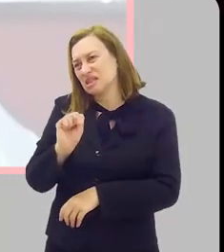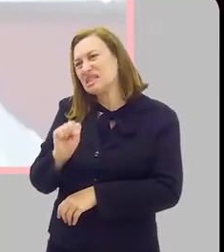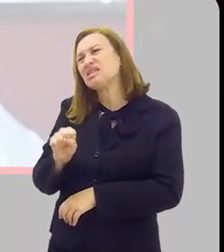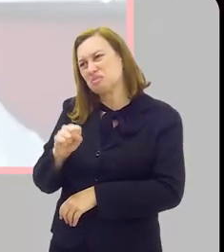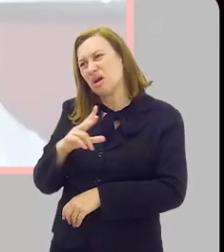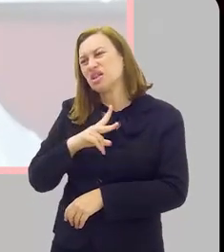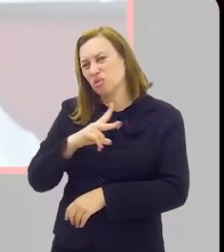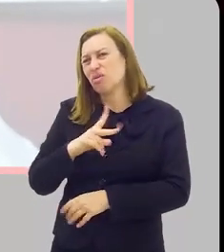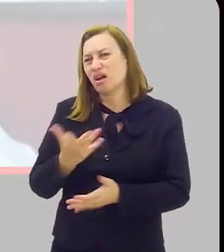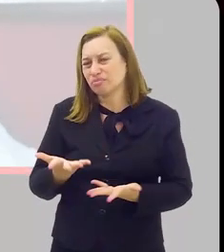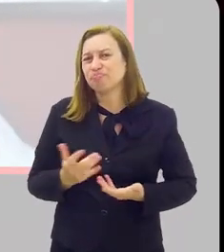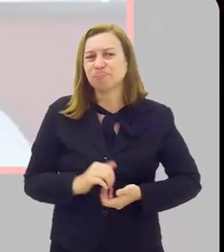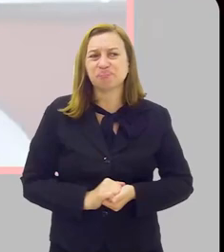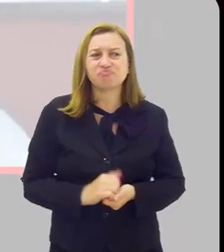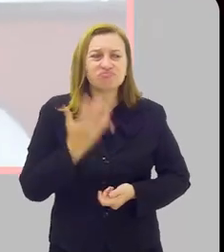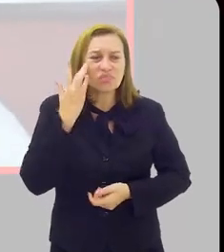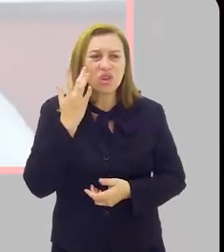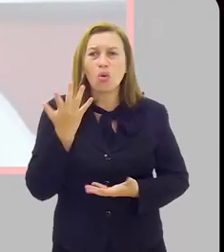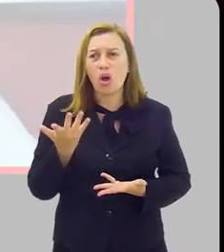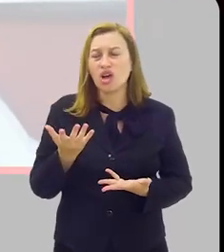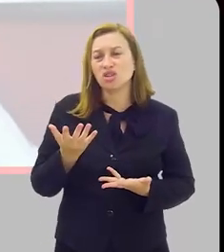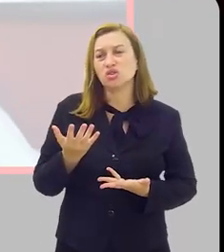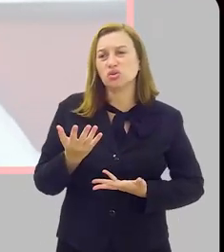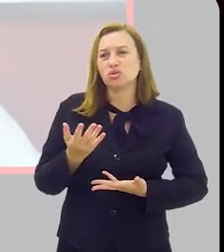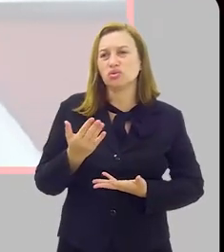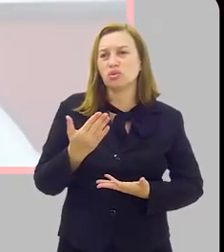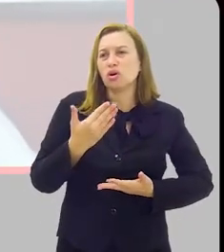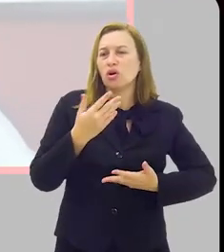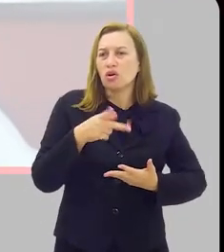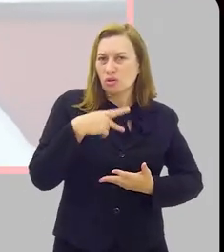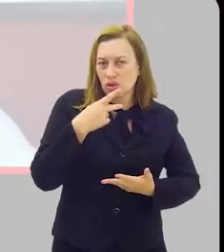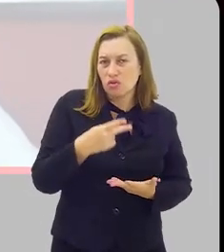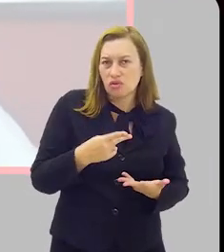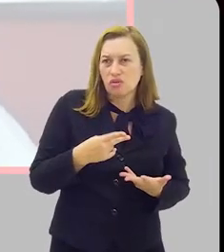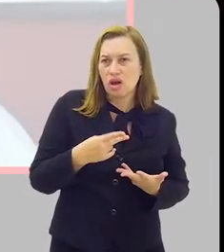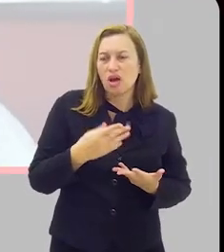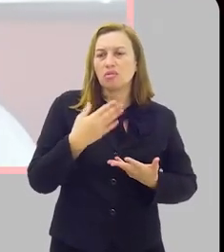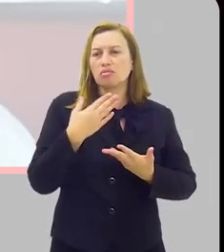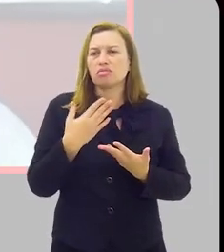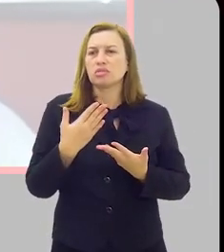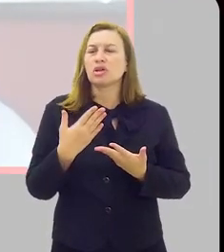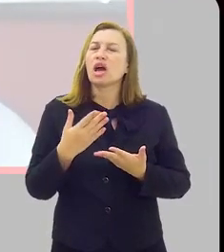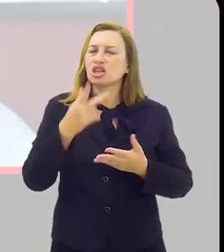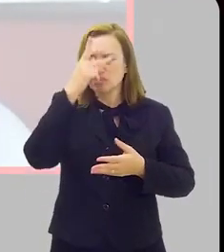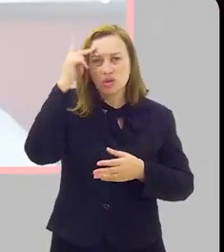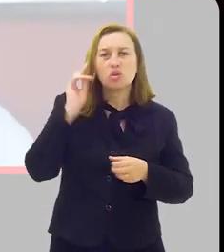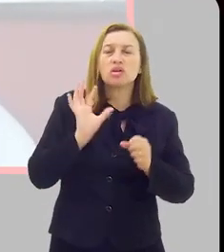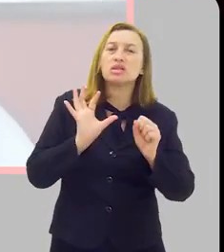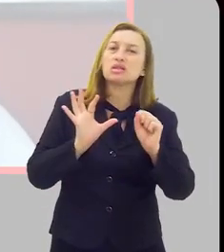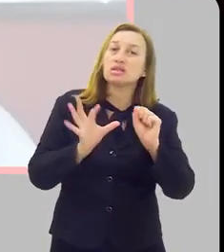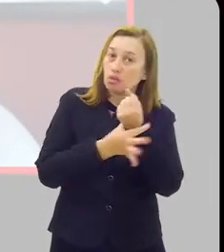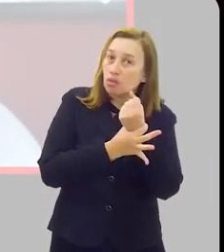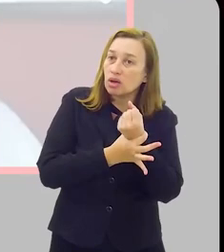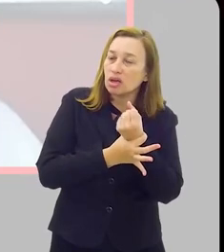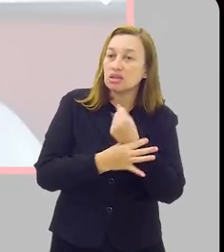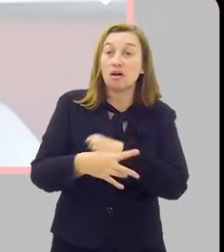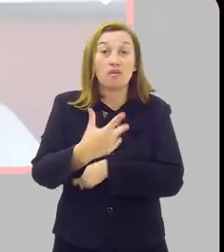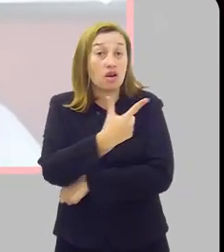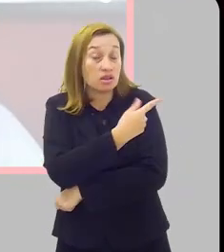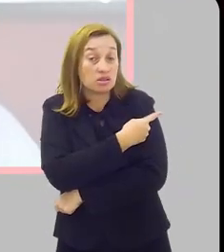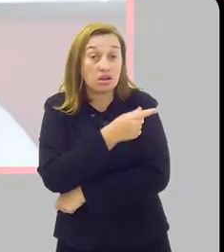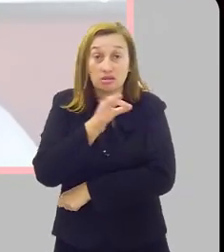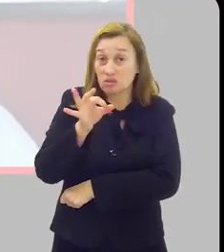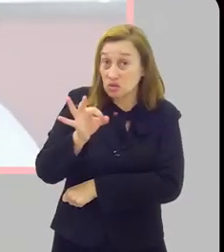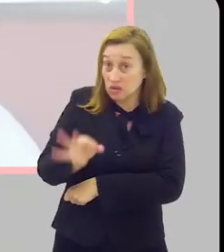individualmente, sim. Eu acho que a recomendação que eu faria é que as pessoas se protejam. Primeiro, estejam vacinadas